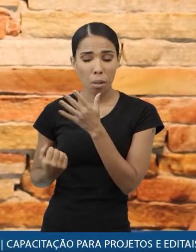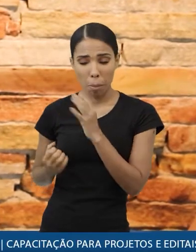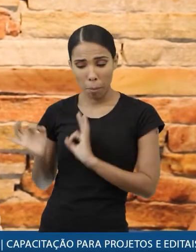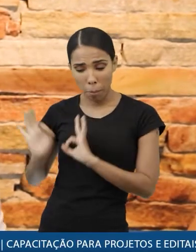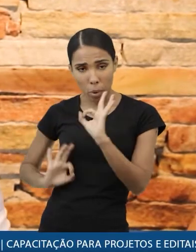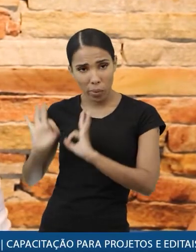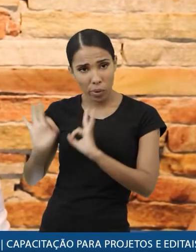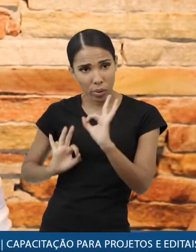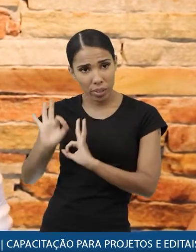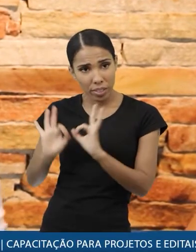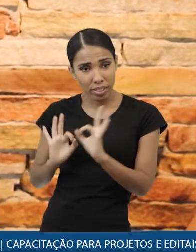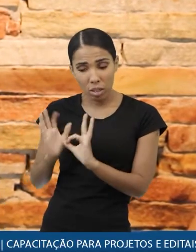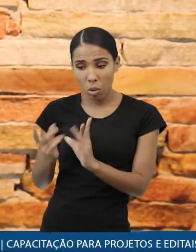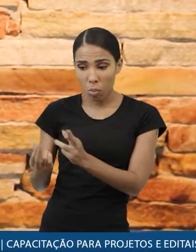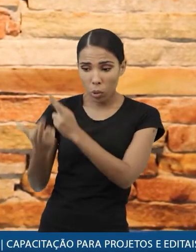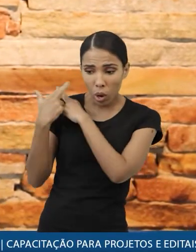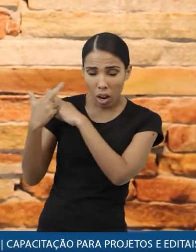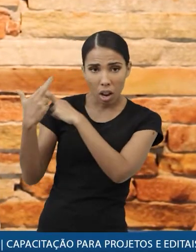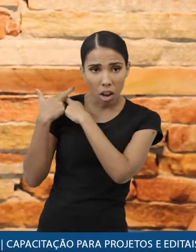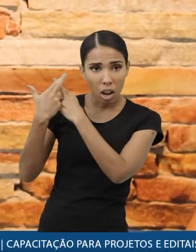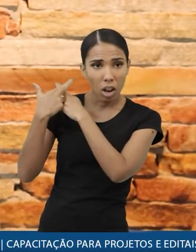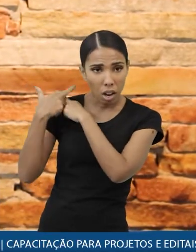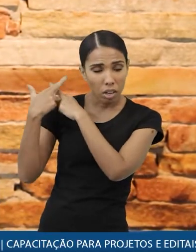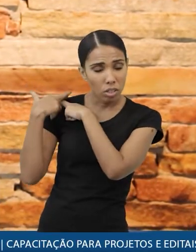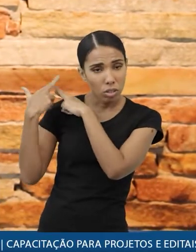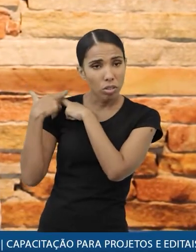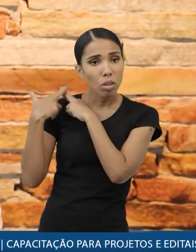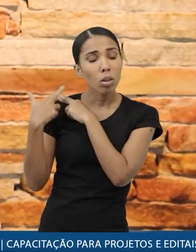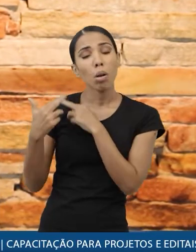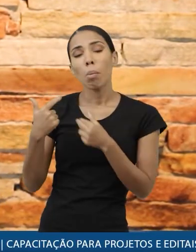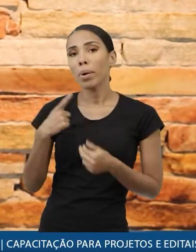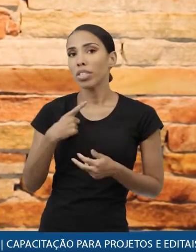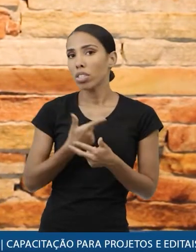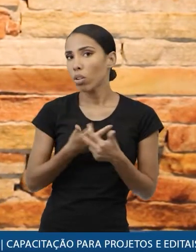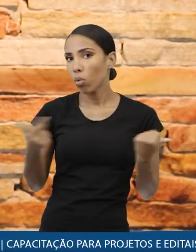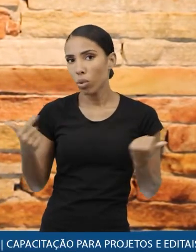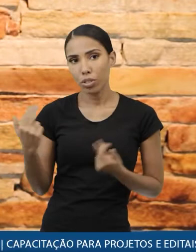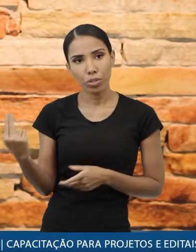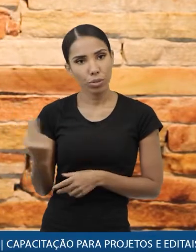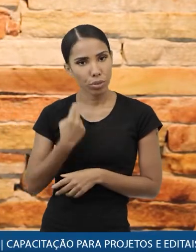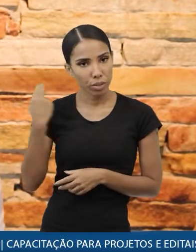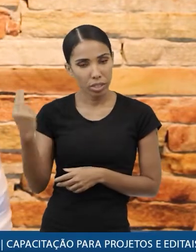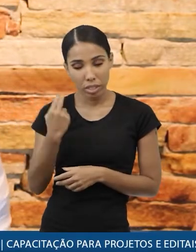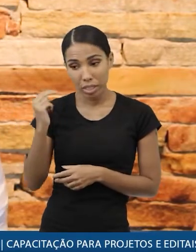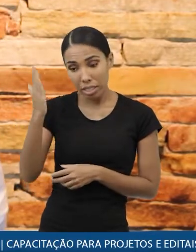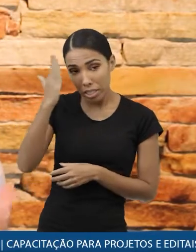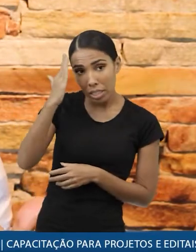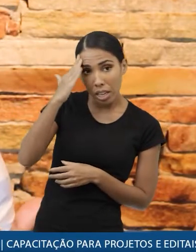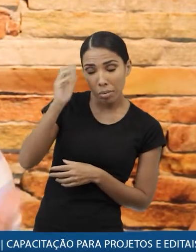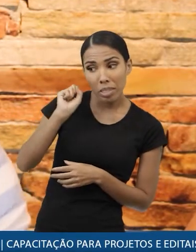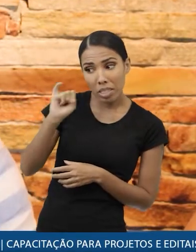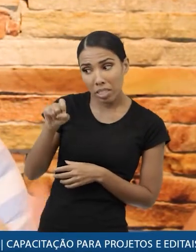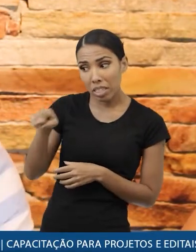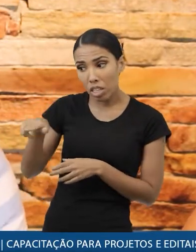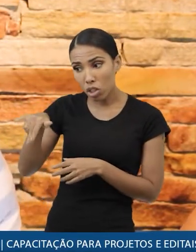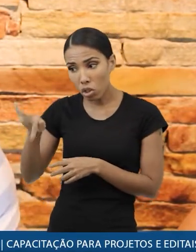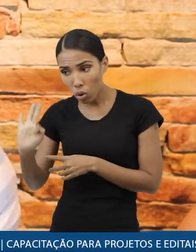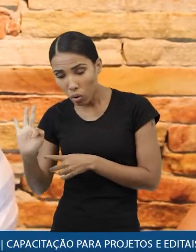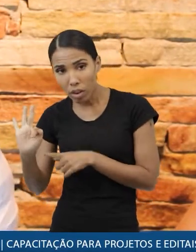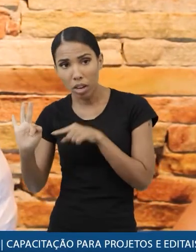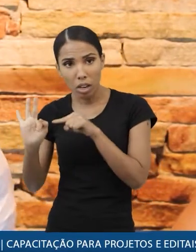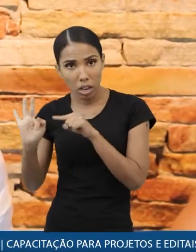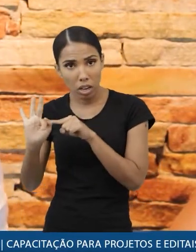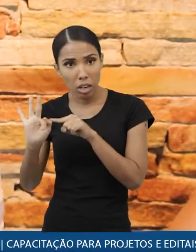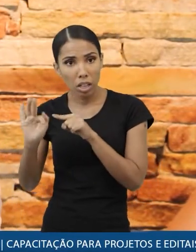muitas vezes eles acumulam uma série de funções mas tem coisas que realmente não dá então você saber se uma determinada nota